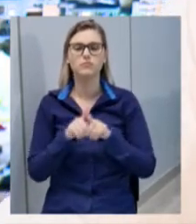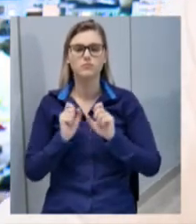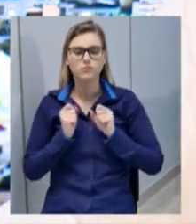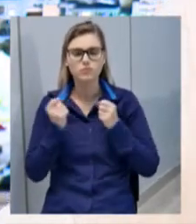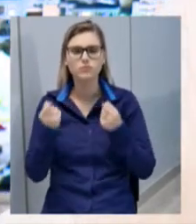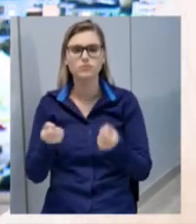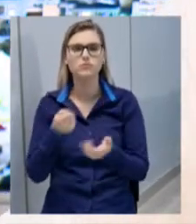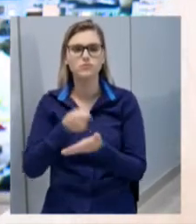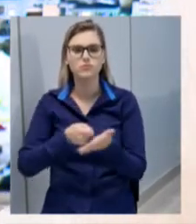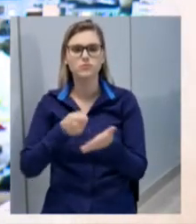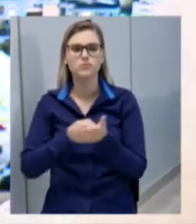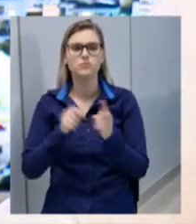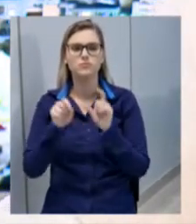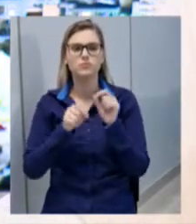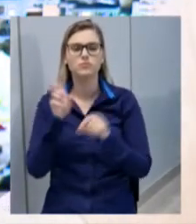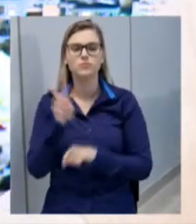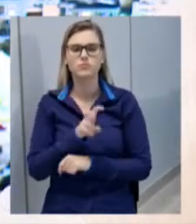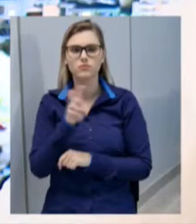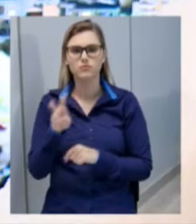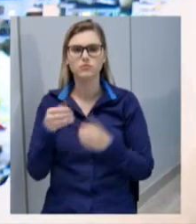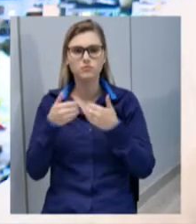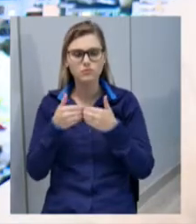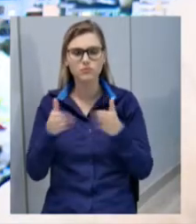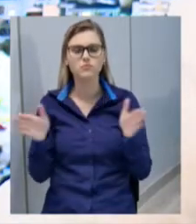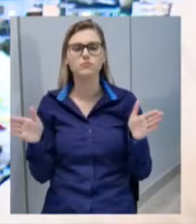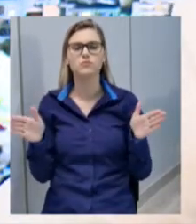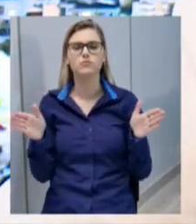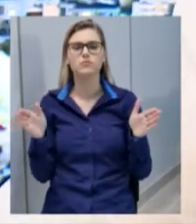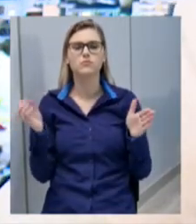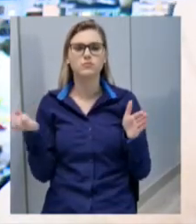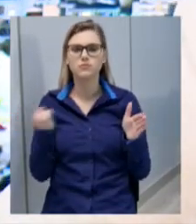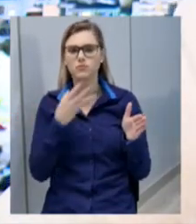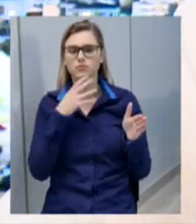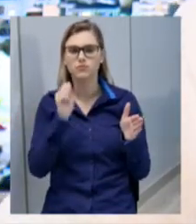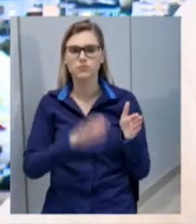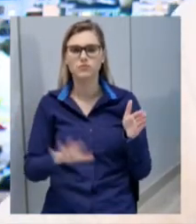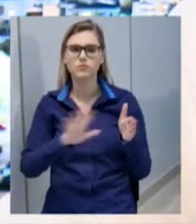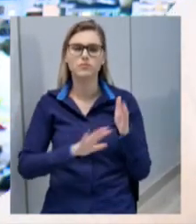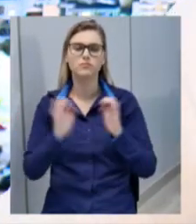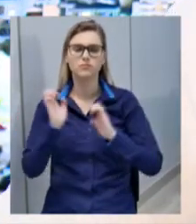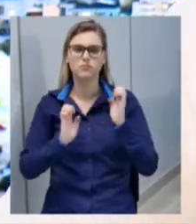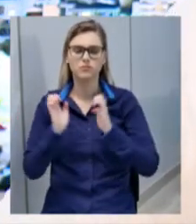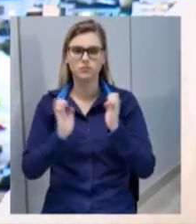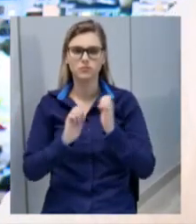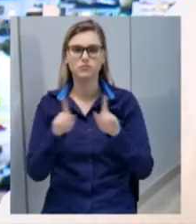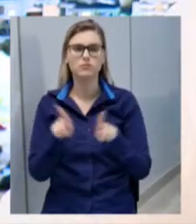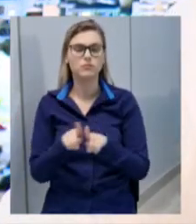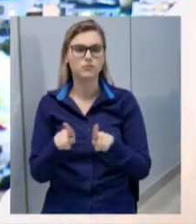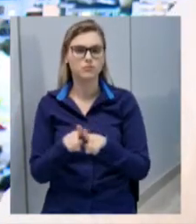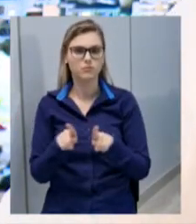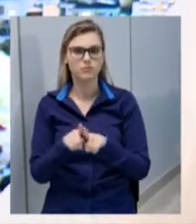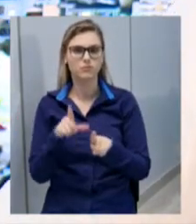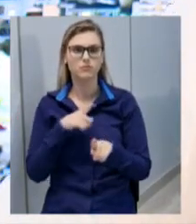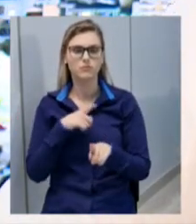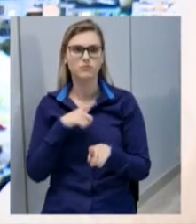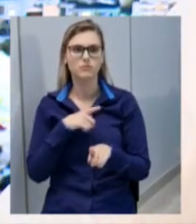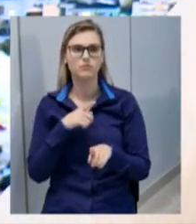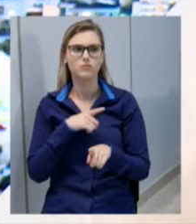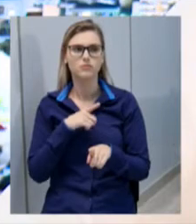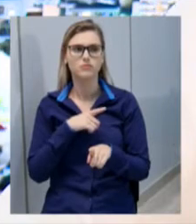cobrado para que Xancherê abra as portas para as novas áreas industriais. E também temos aí